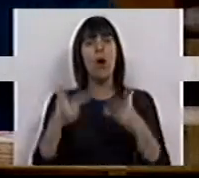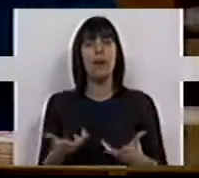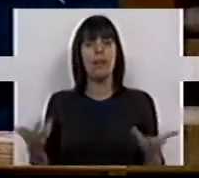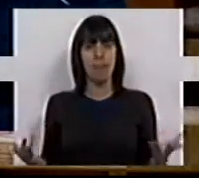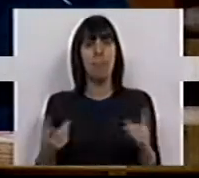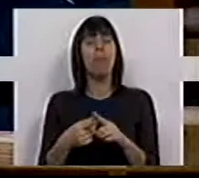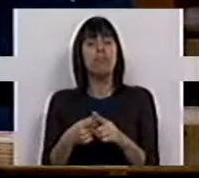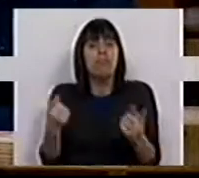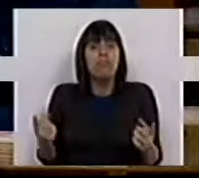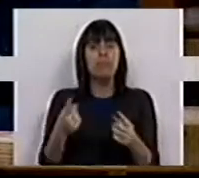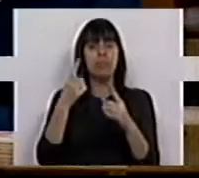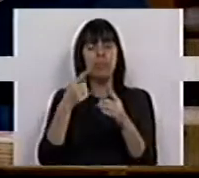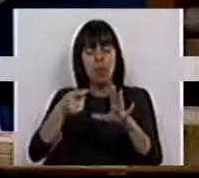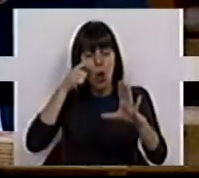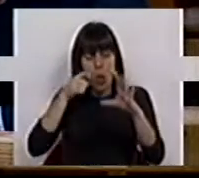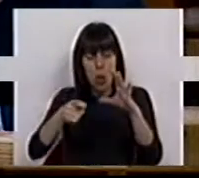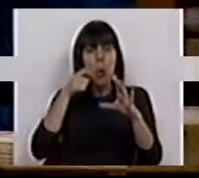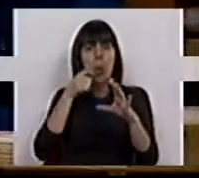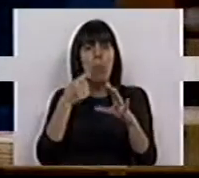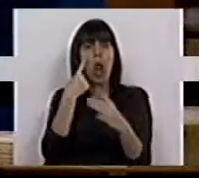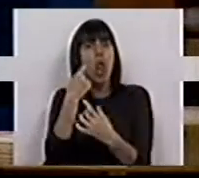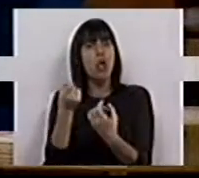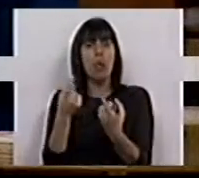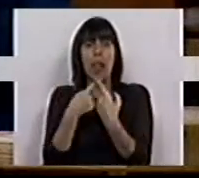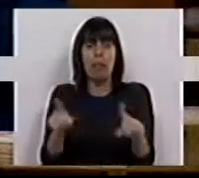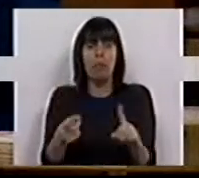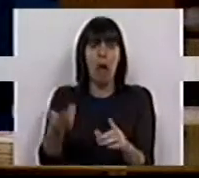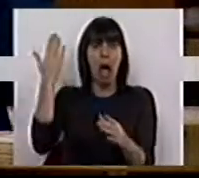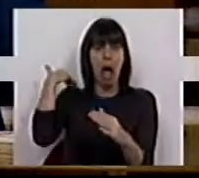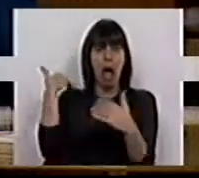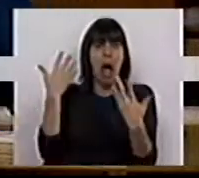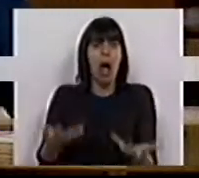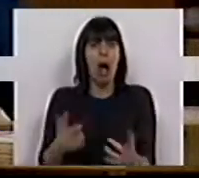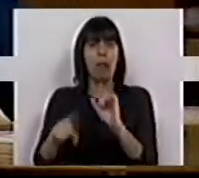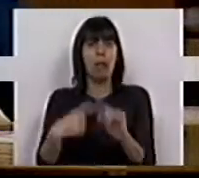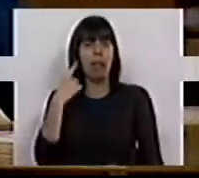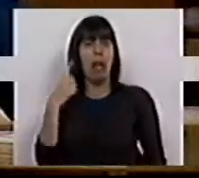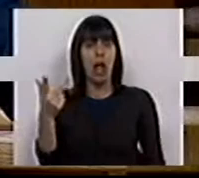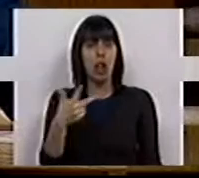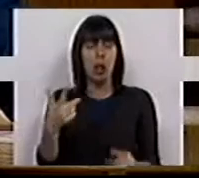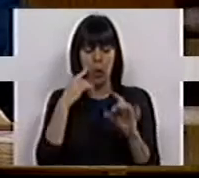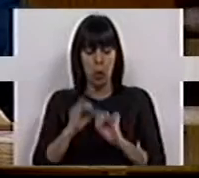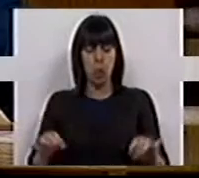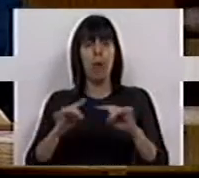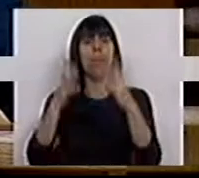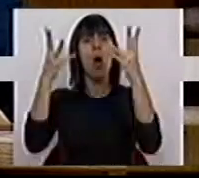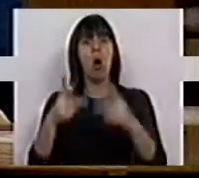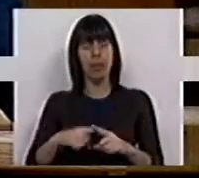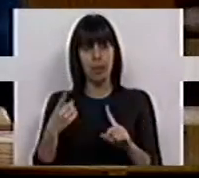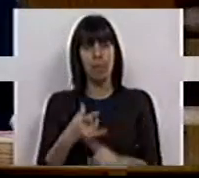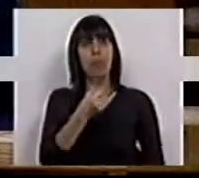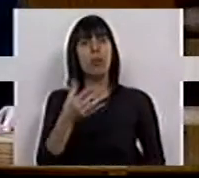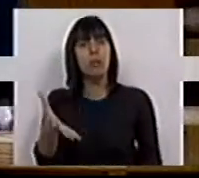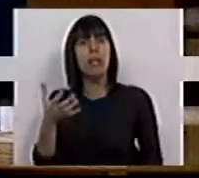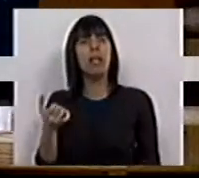nem com uma lupa se detectam diferenças entre o antes e o depois da Troika. O orçamento para 2015